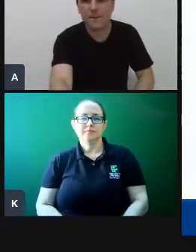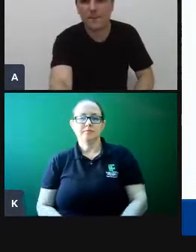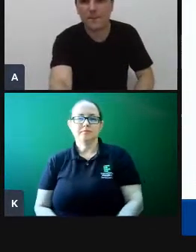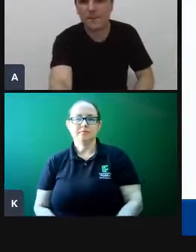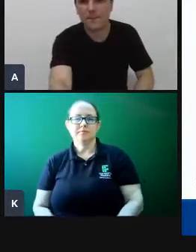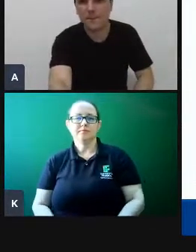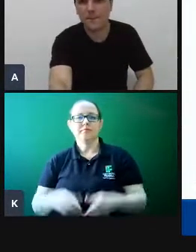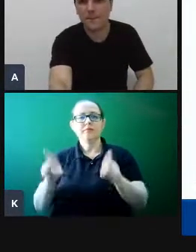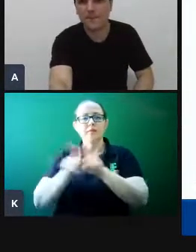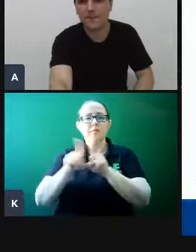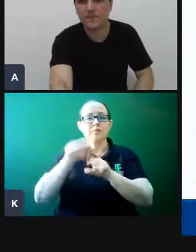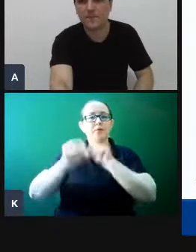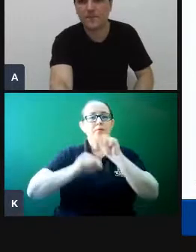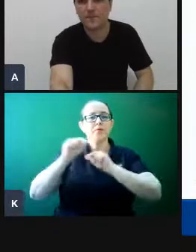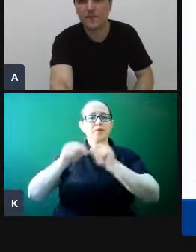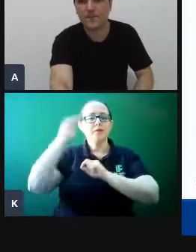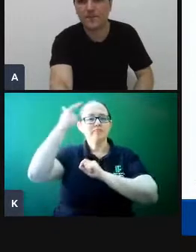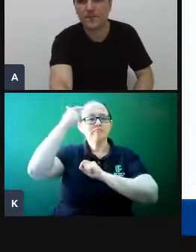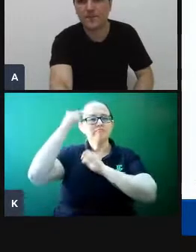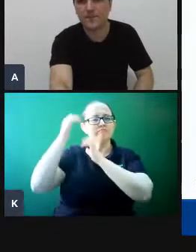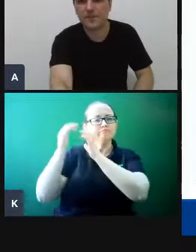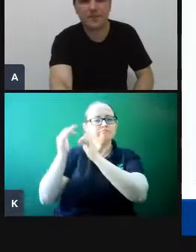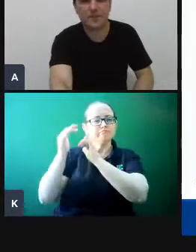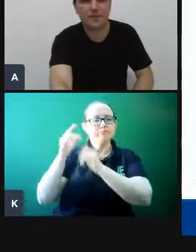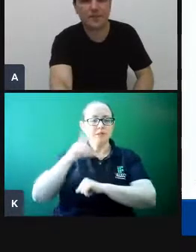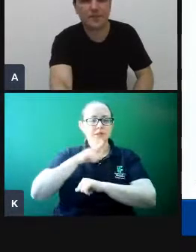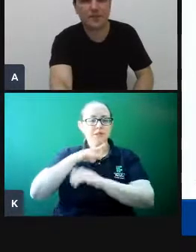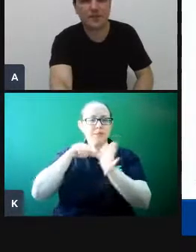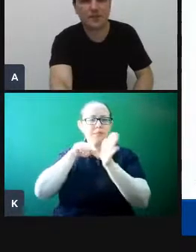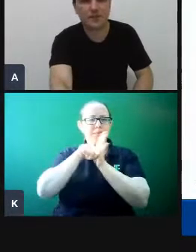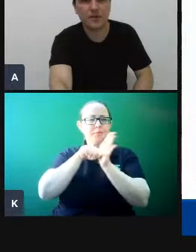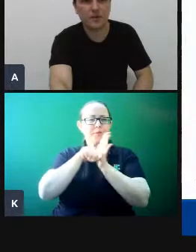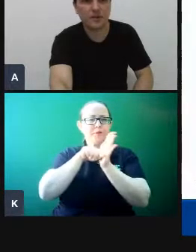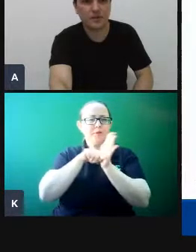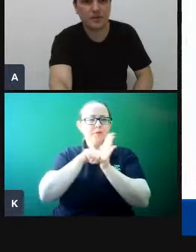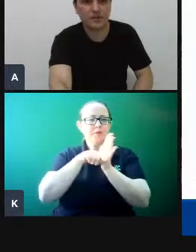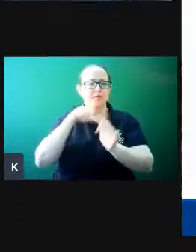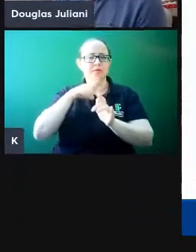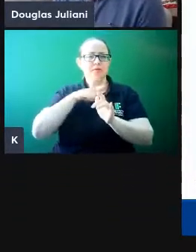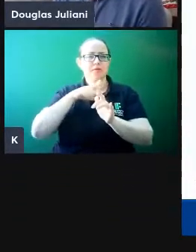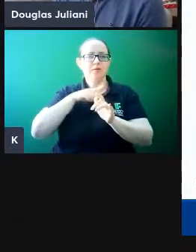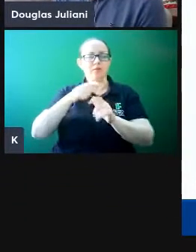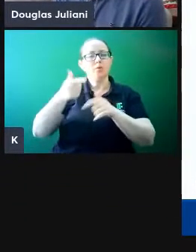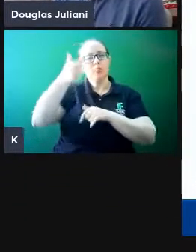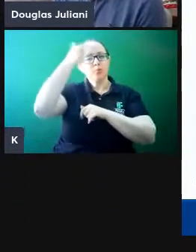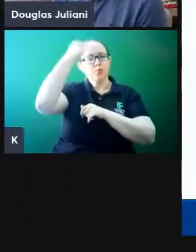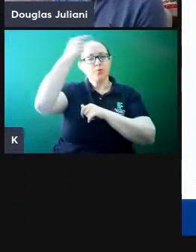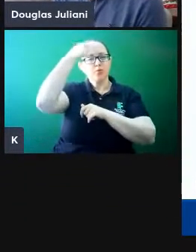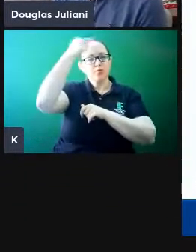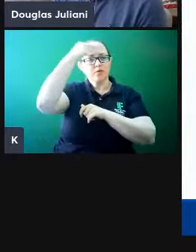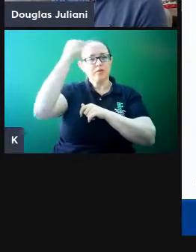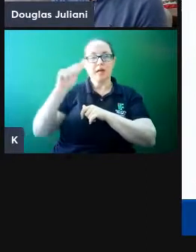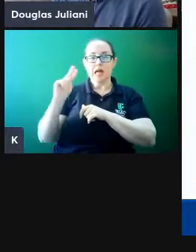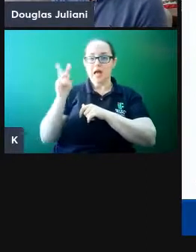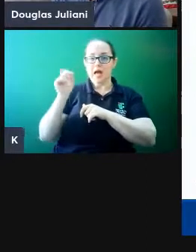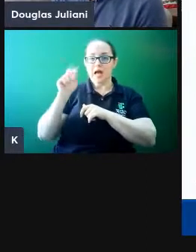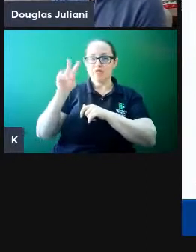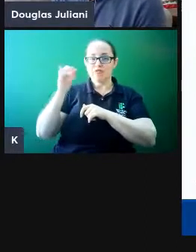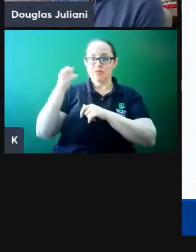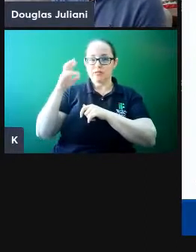mentalidade. A Carol Dweck é uma pesquisadora da Universidade de Harvard também, esse livro aí